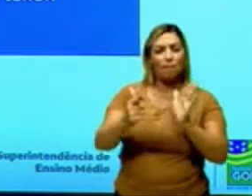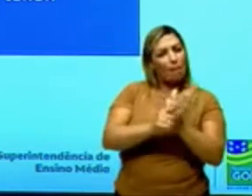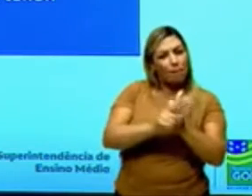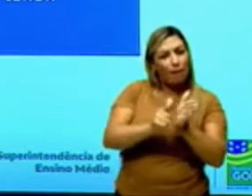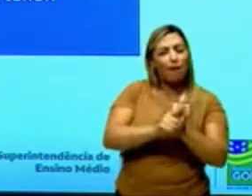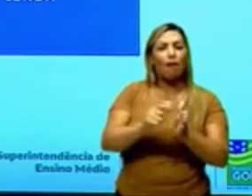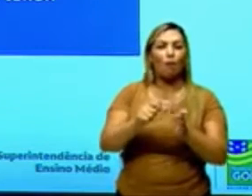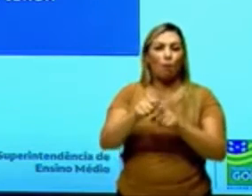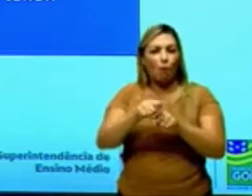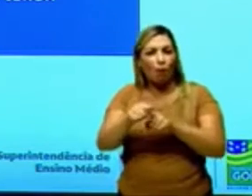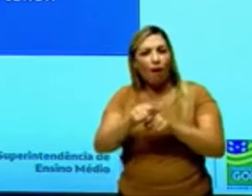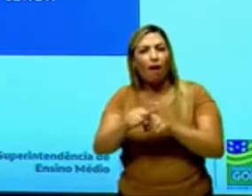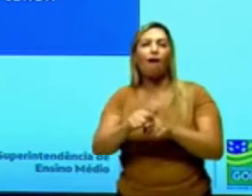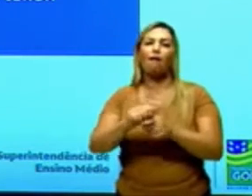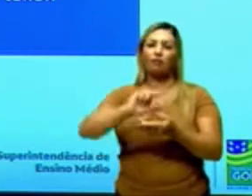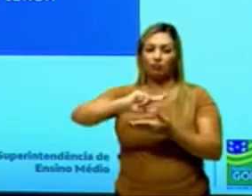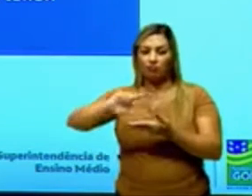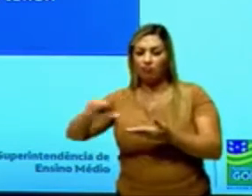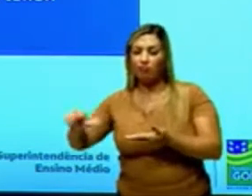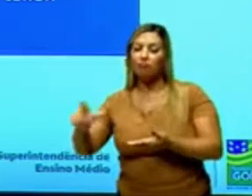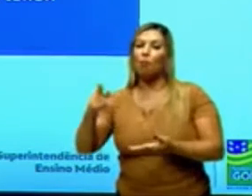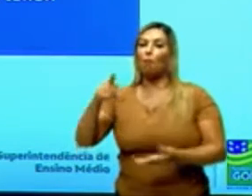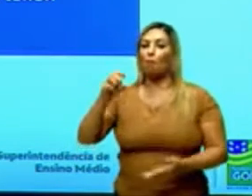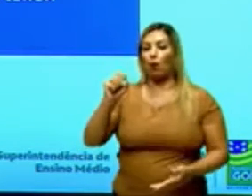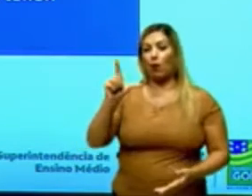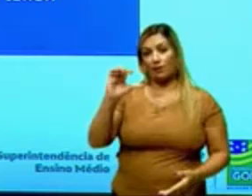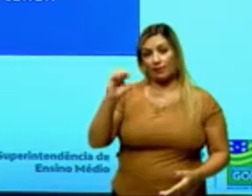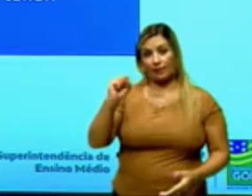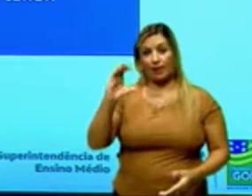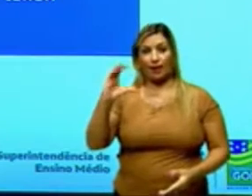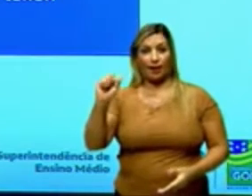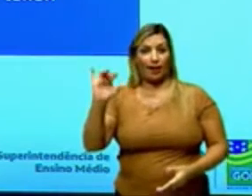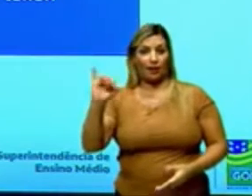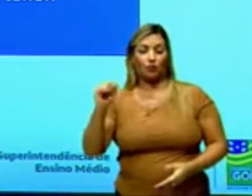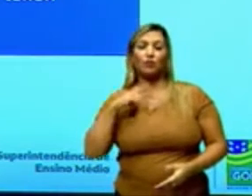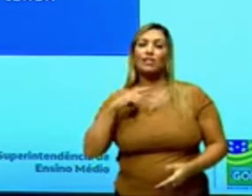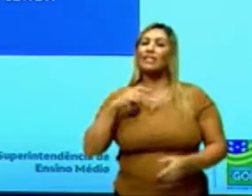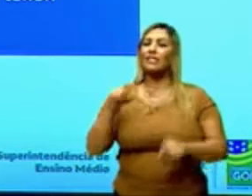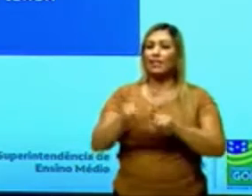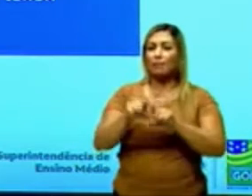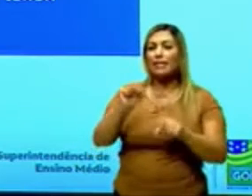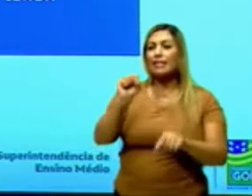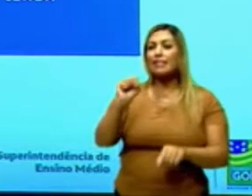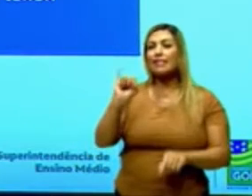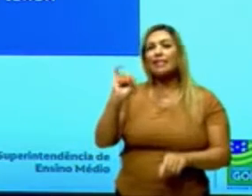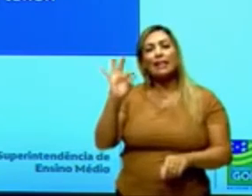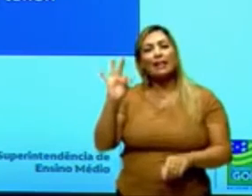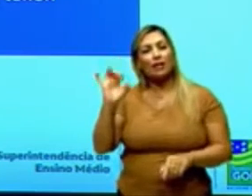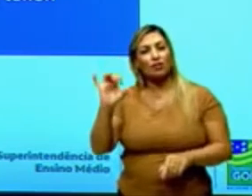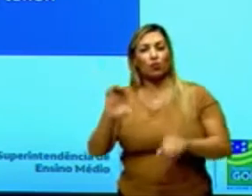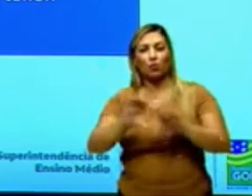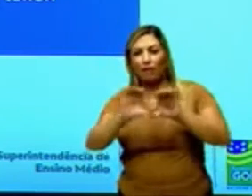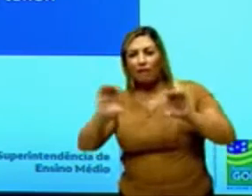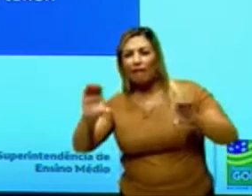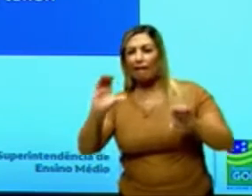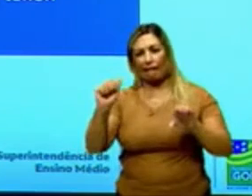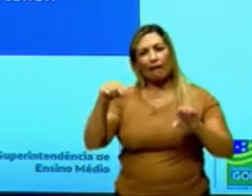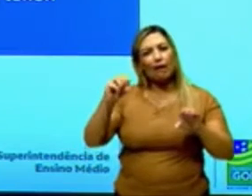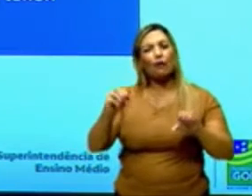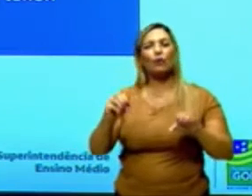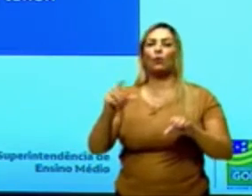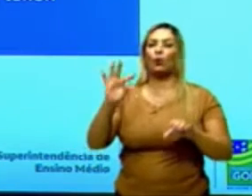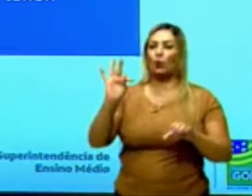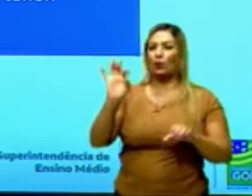os polissacarídeos. E os polímeros sintéticos, né, o PVC, o polietileno, o teflon,